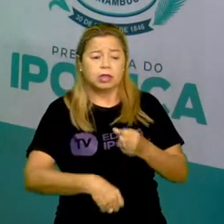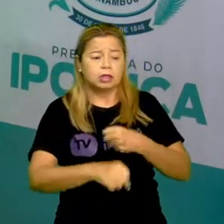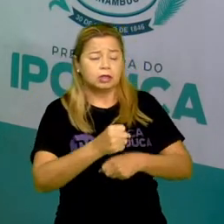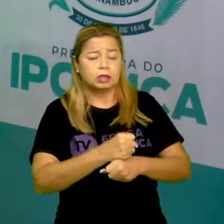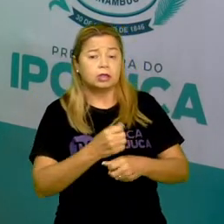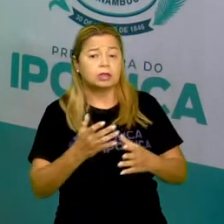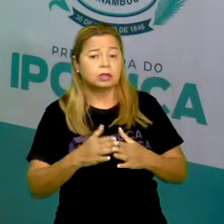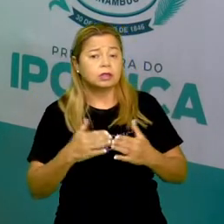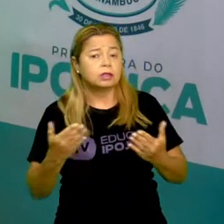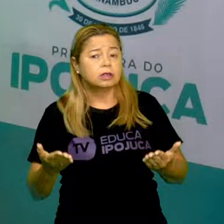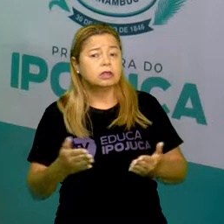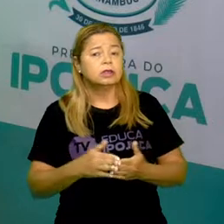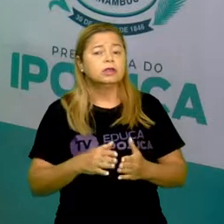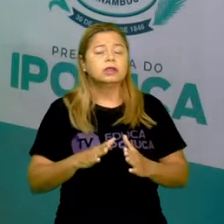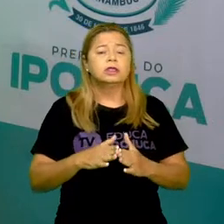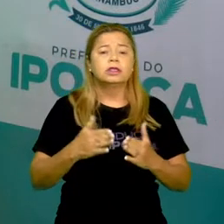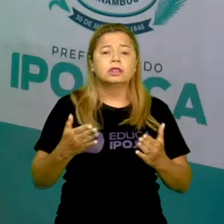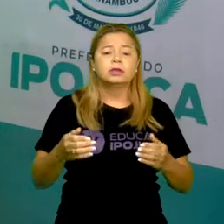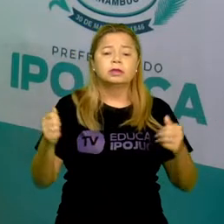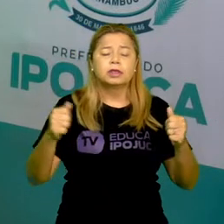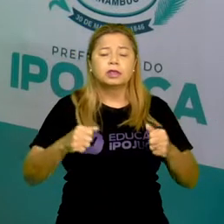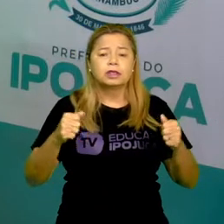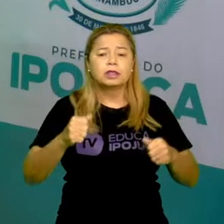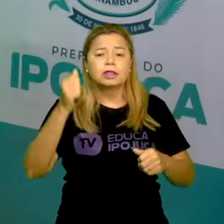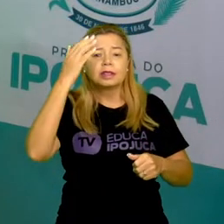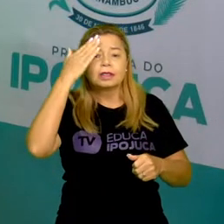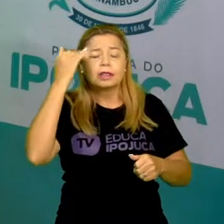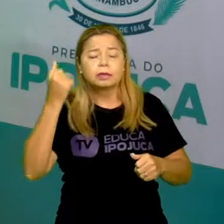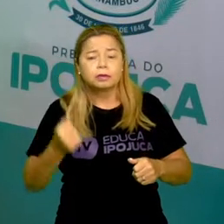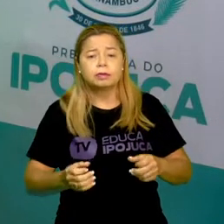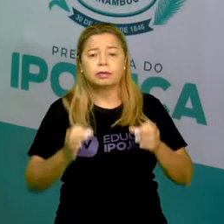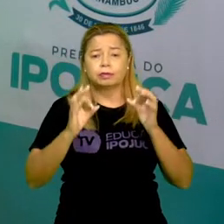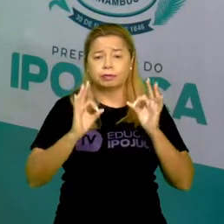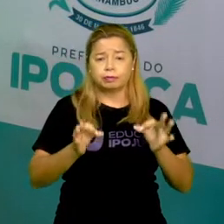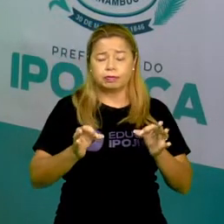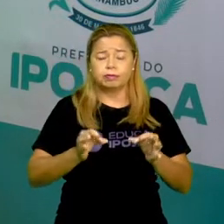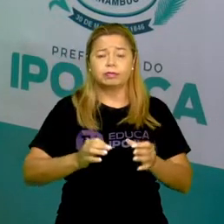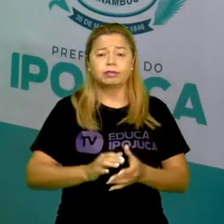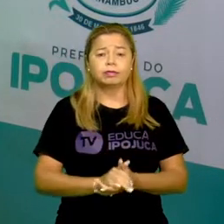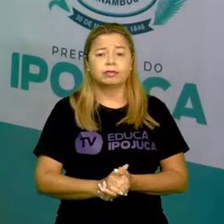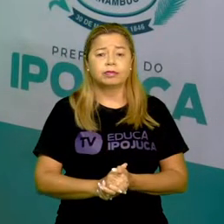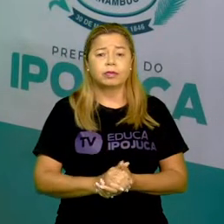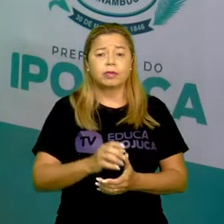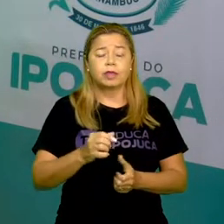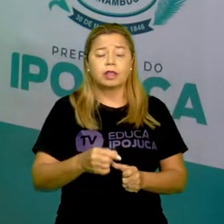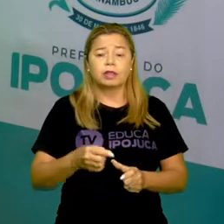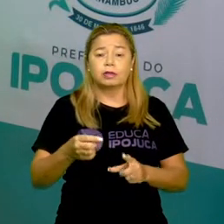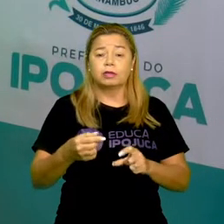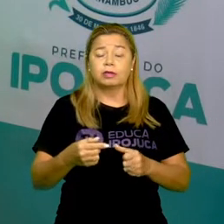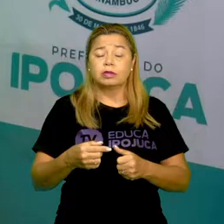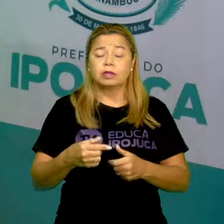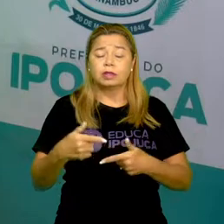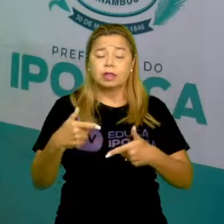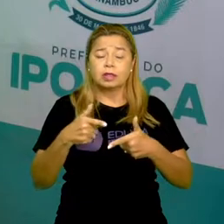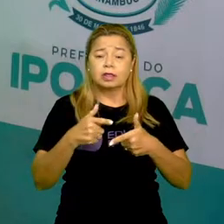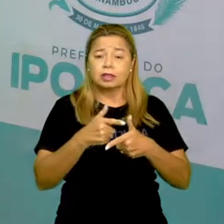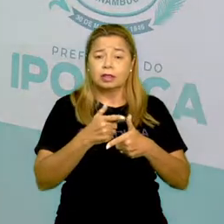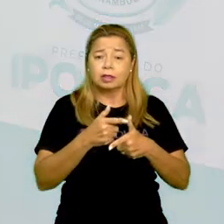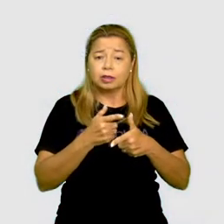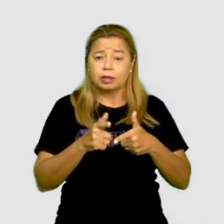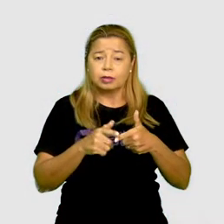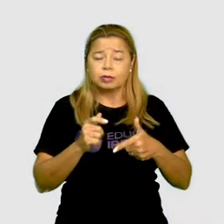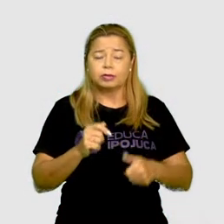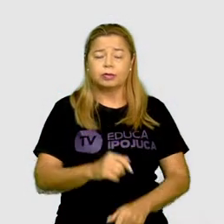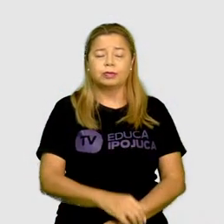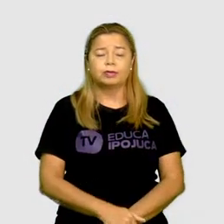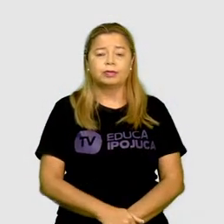unidade de medida mais adequada para aquela situação. Vamos ver o exemplo 2? Segunda pergunta.